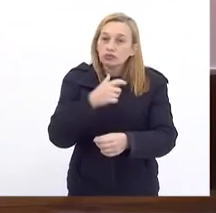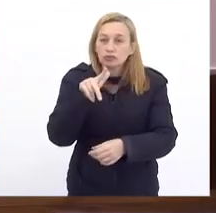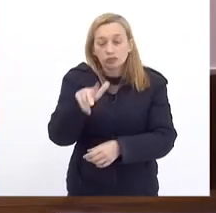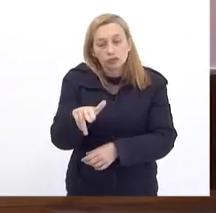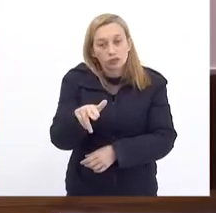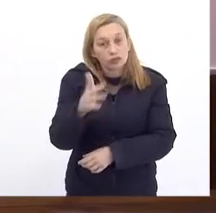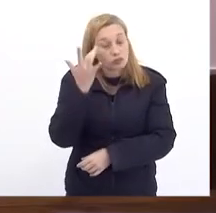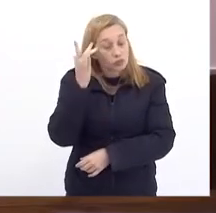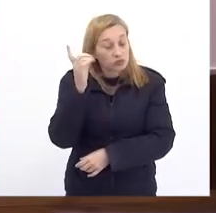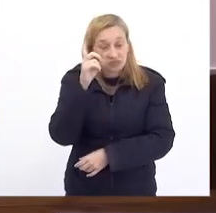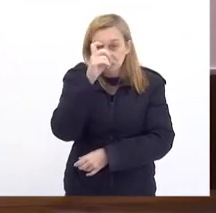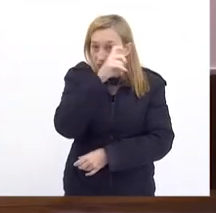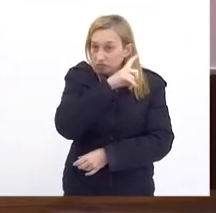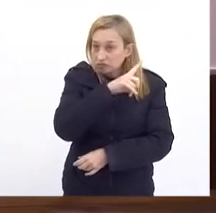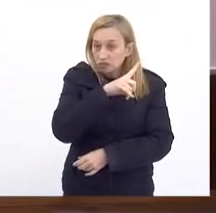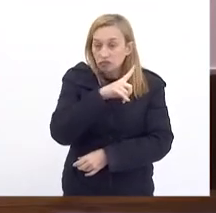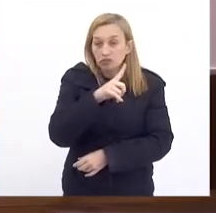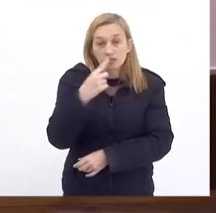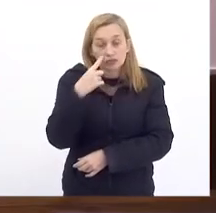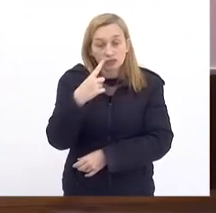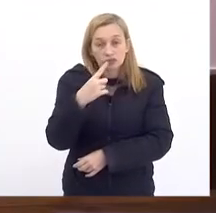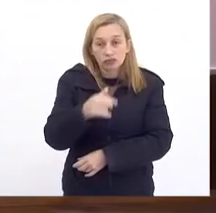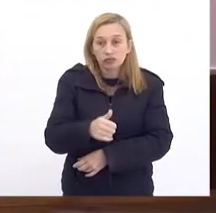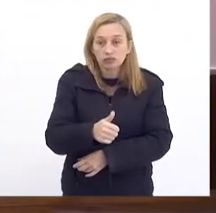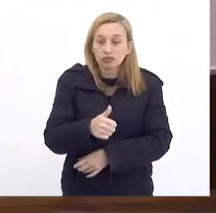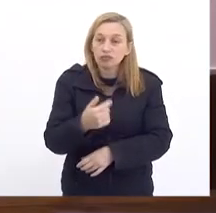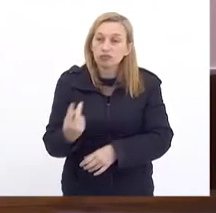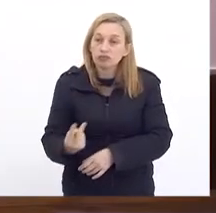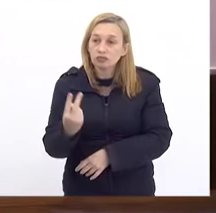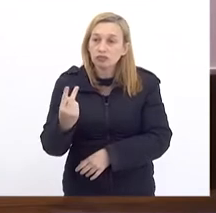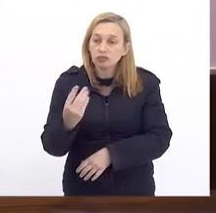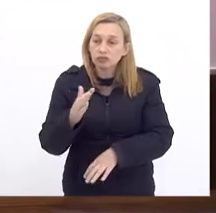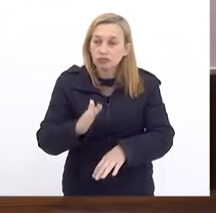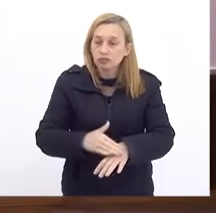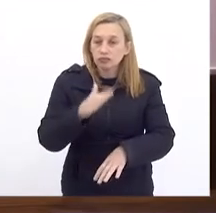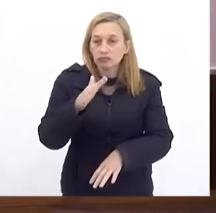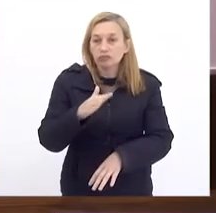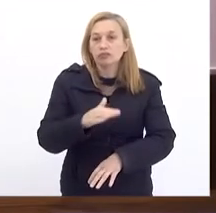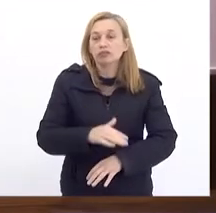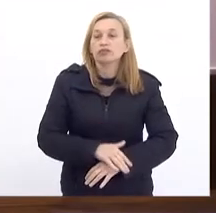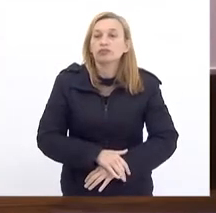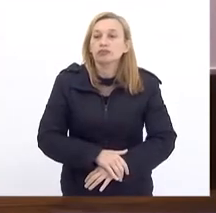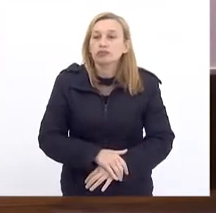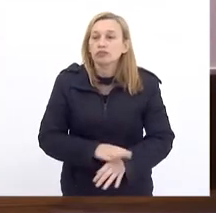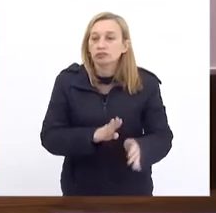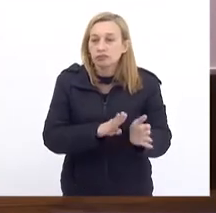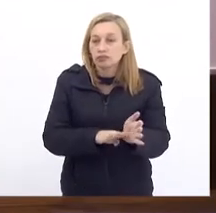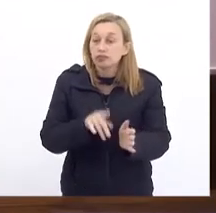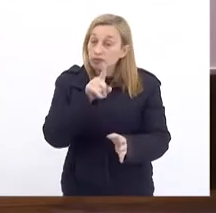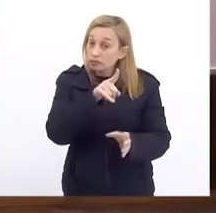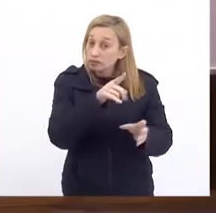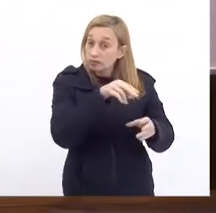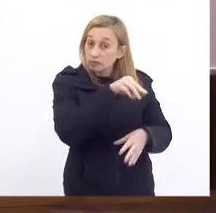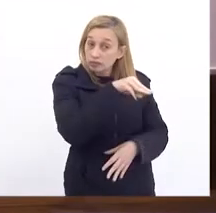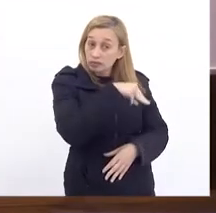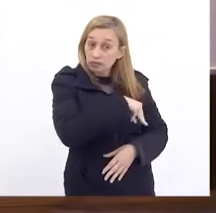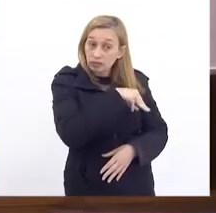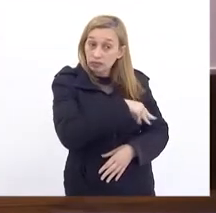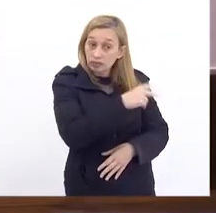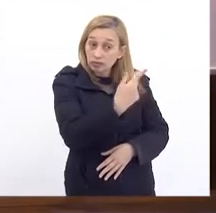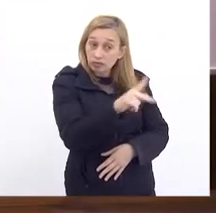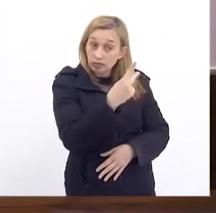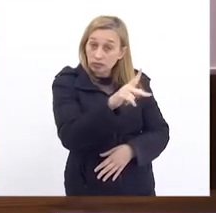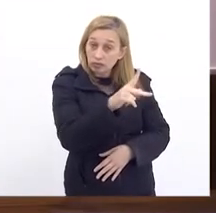E adicionar Um valor Ao maior No gasto De pessoal Essa matemática Que o senhor Colocou